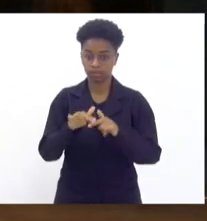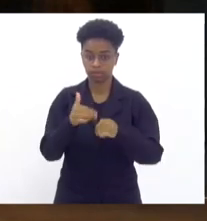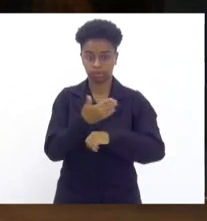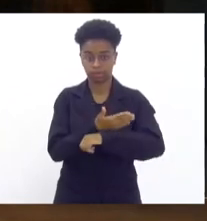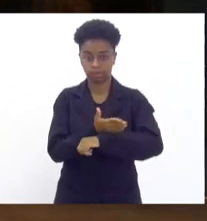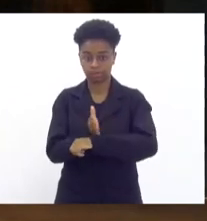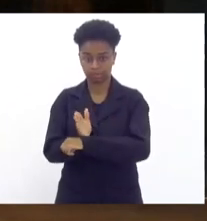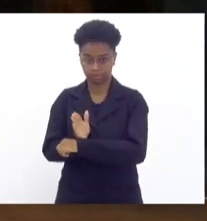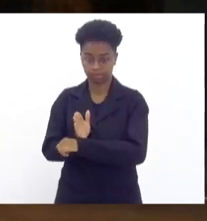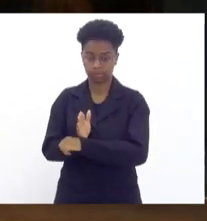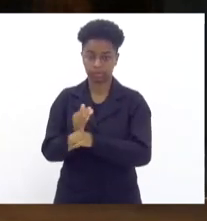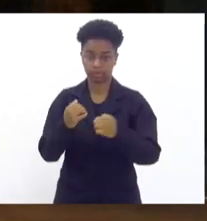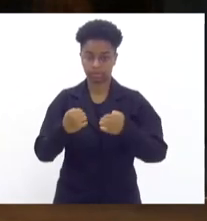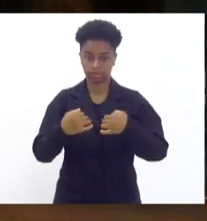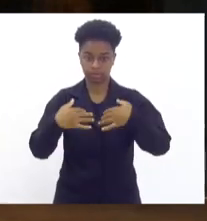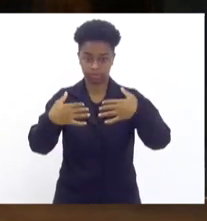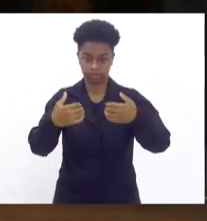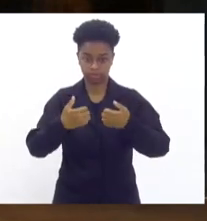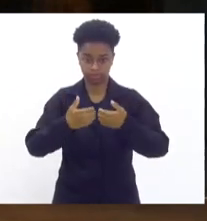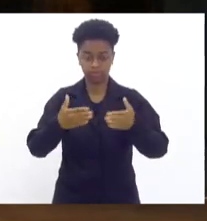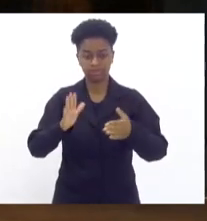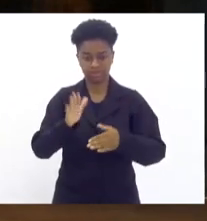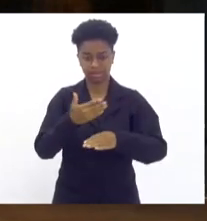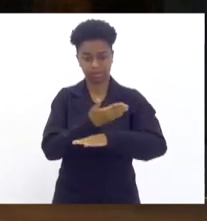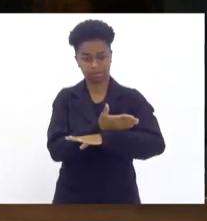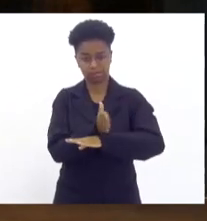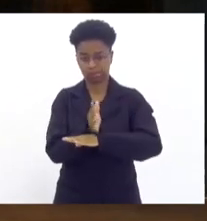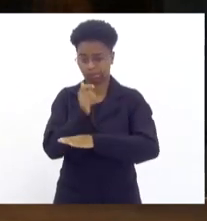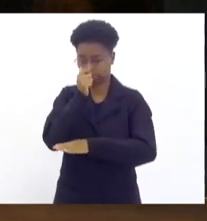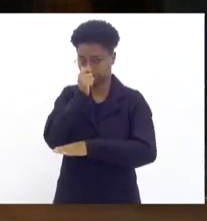dessa audiência. Estamos já com o tempo bem apertado.